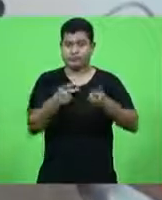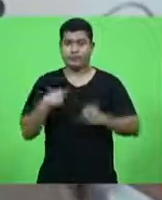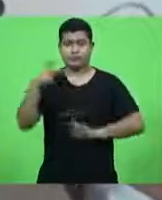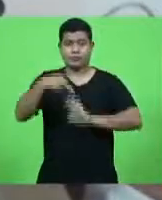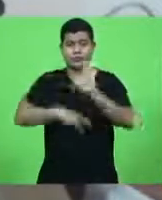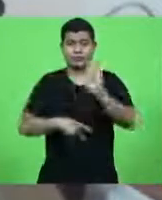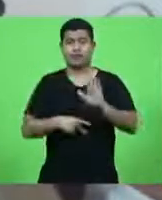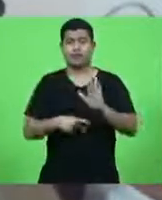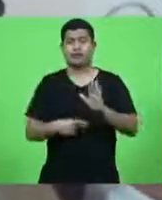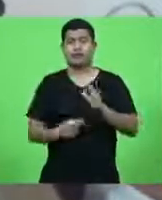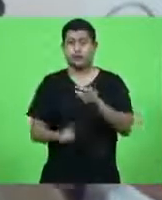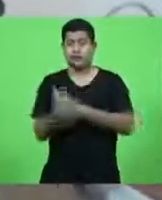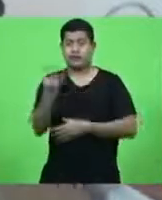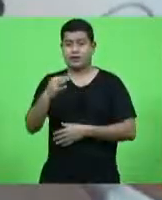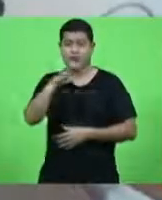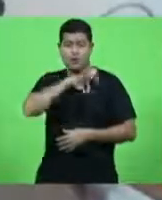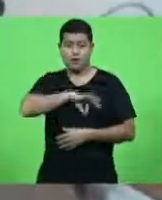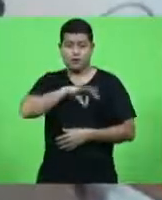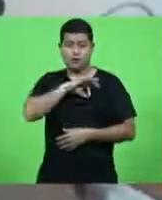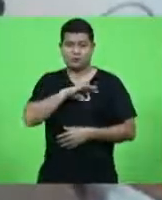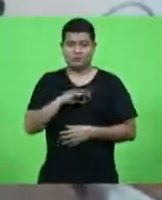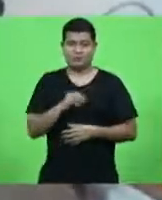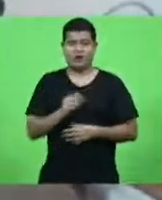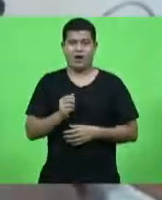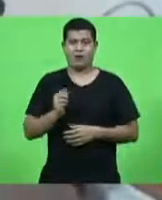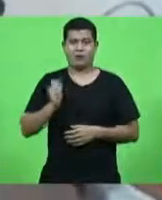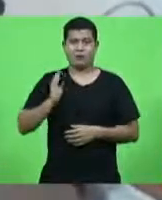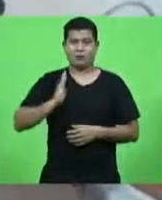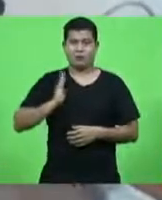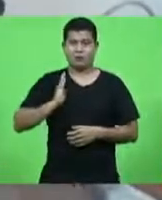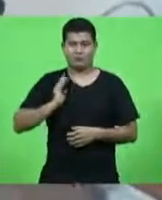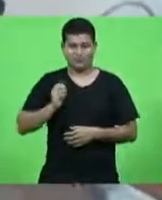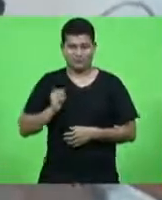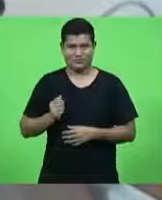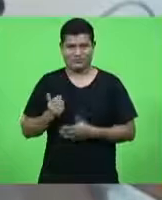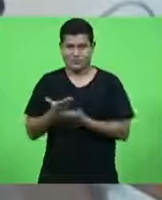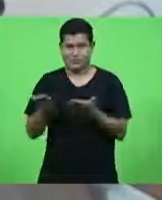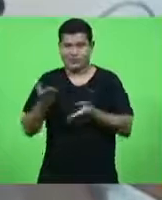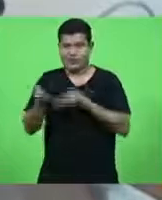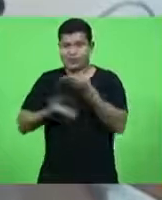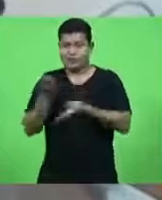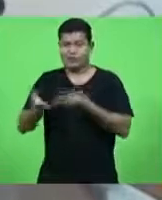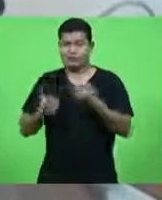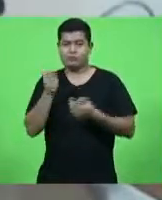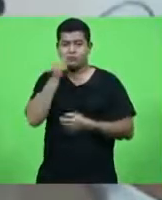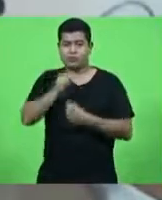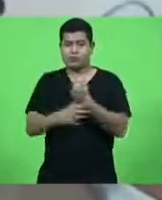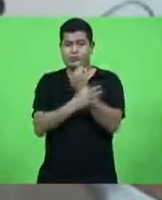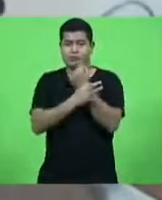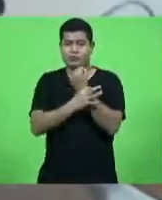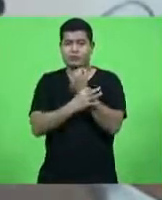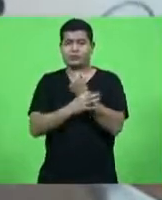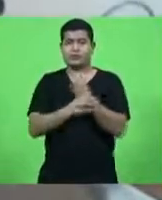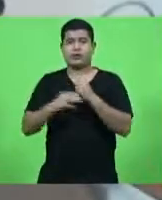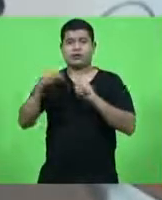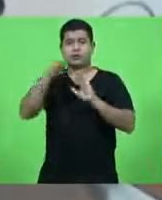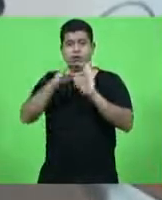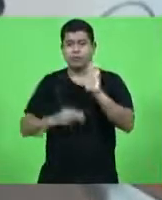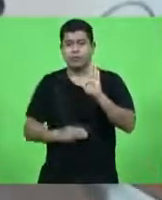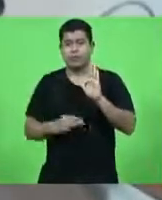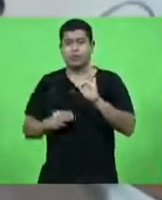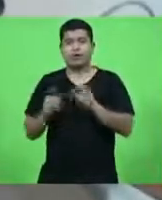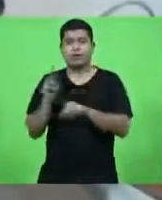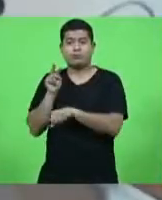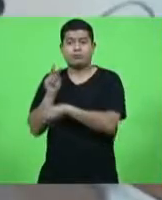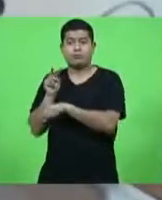o auxílio emergencial e financeiro a atender as mulheres que estão asseguradas pelas medidas protetivas que ser